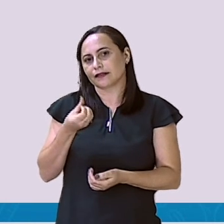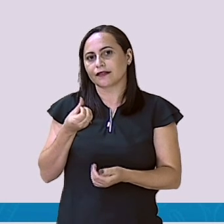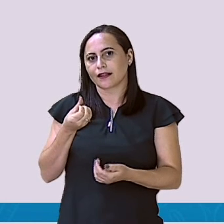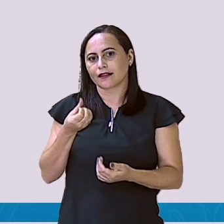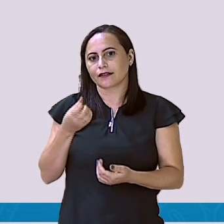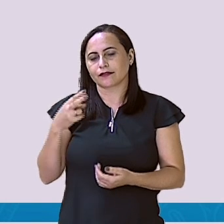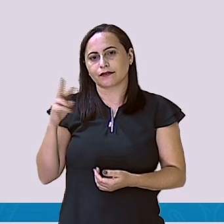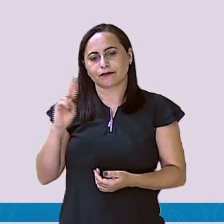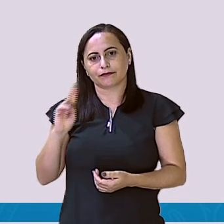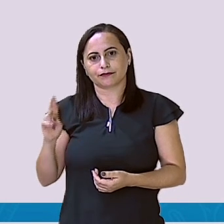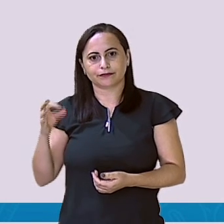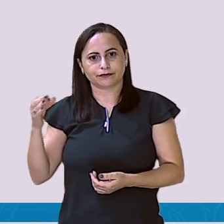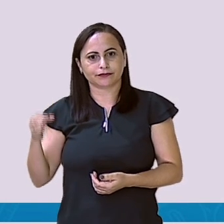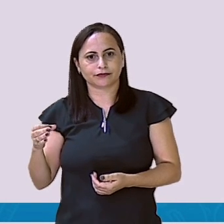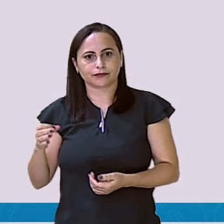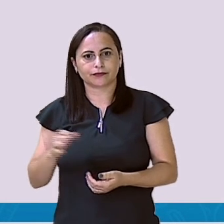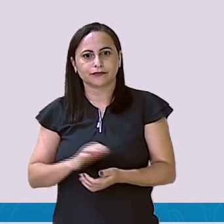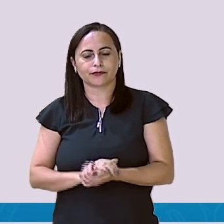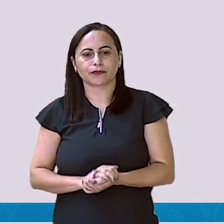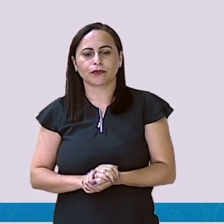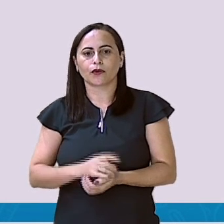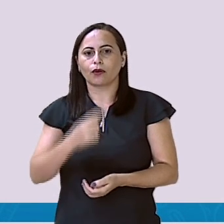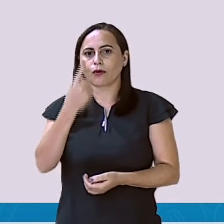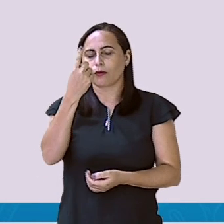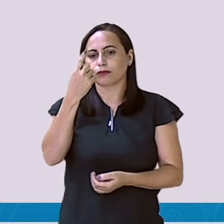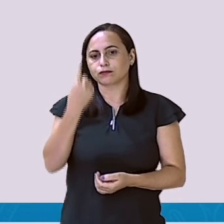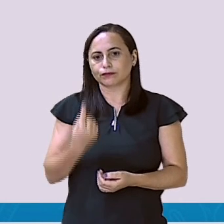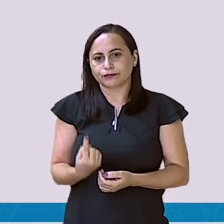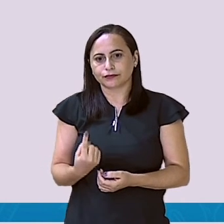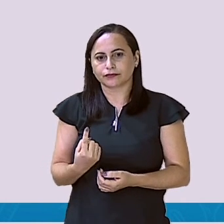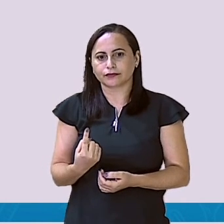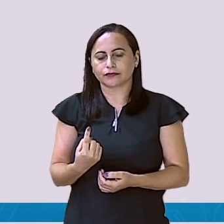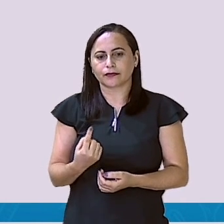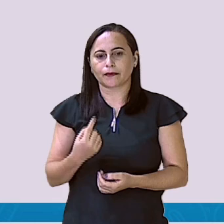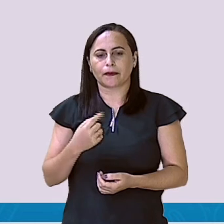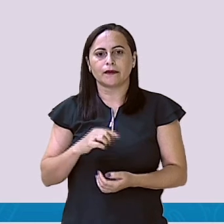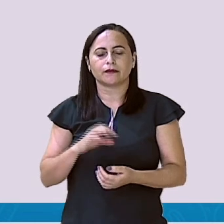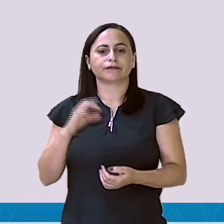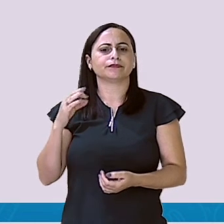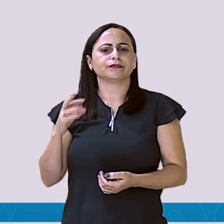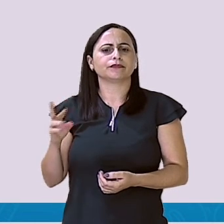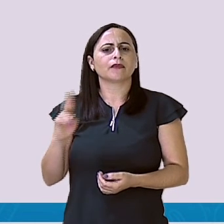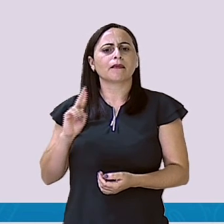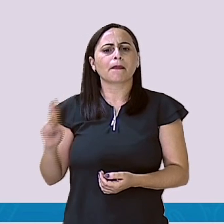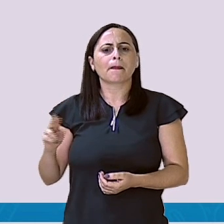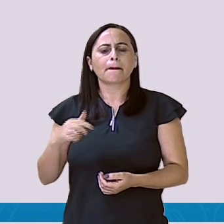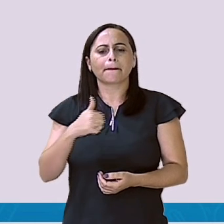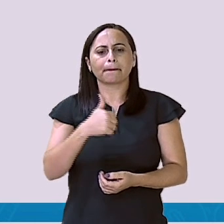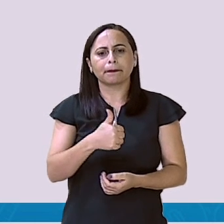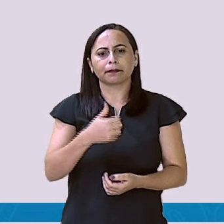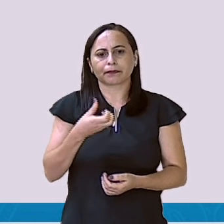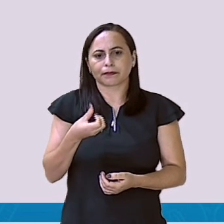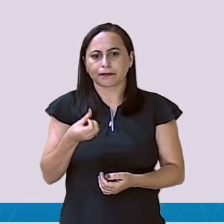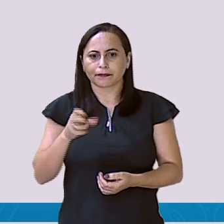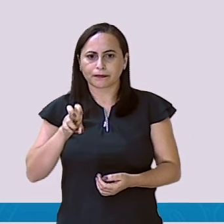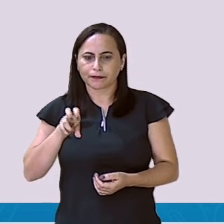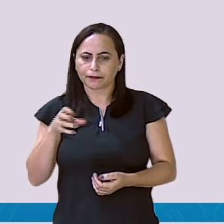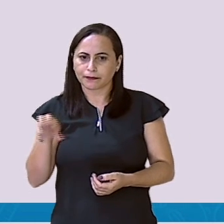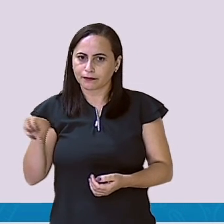E assim, olha, eu desço o 1, porque não tem mais nada aqui embaixo. Viu?